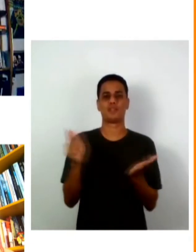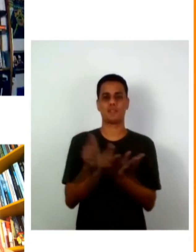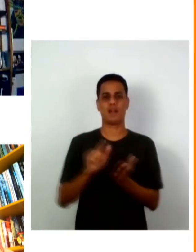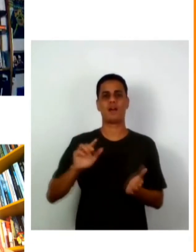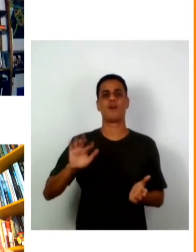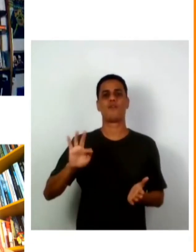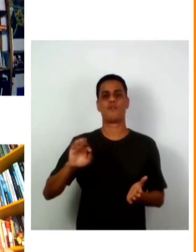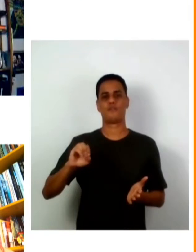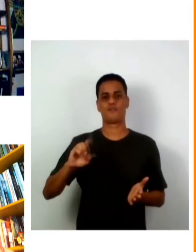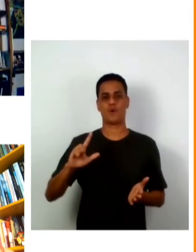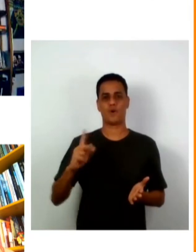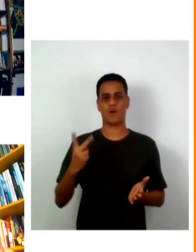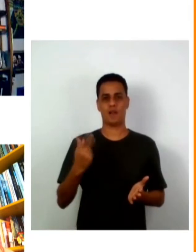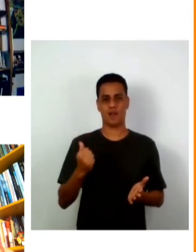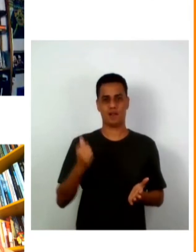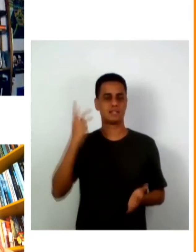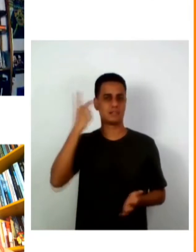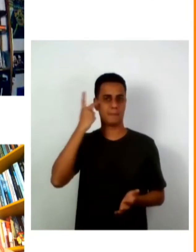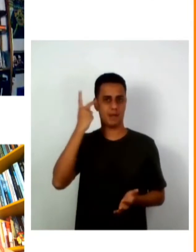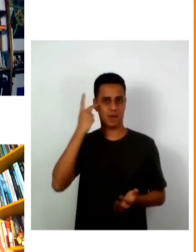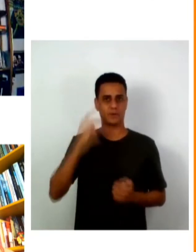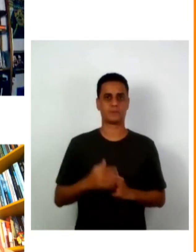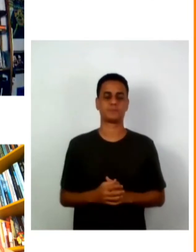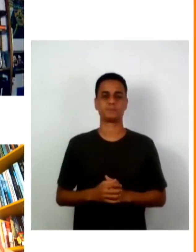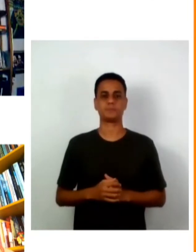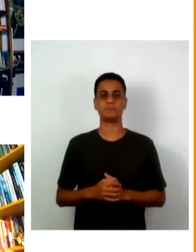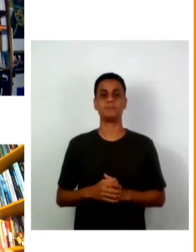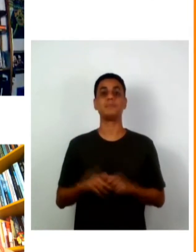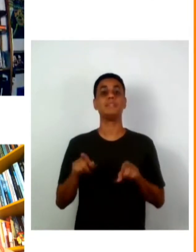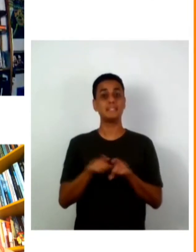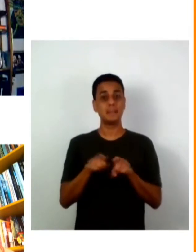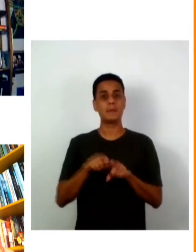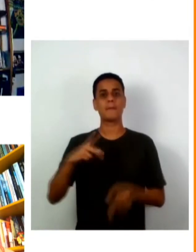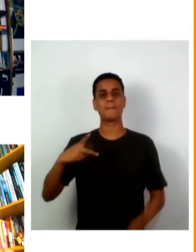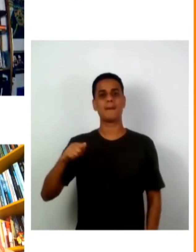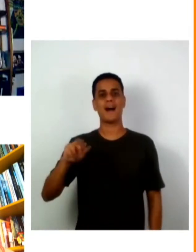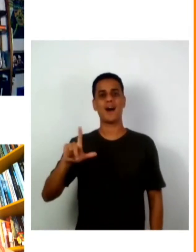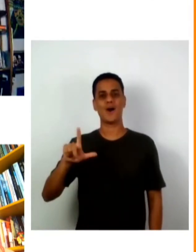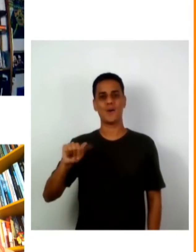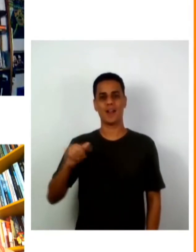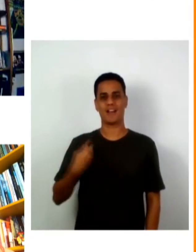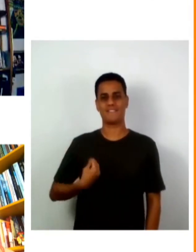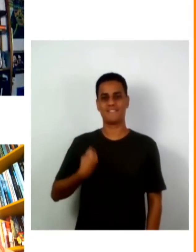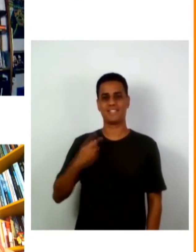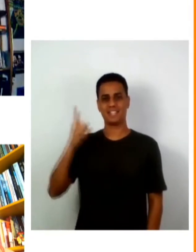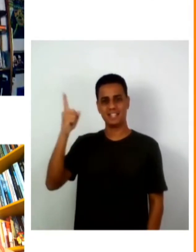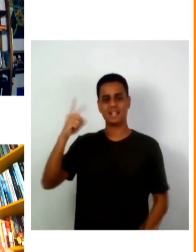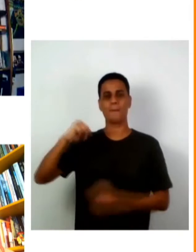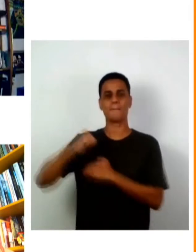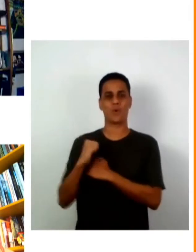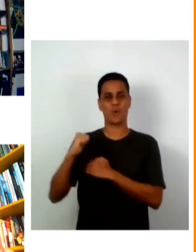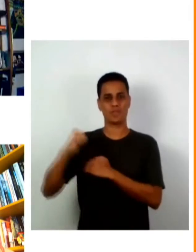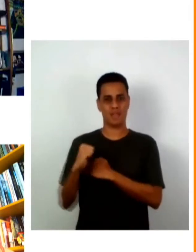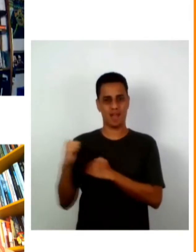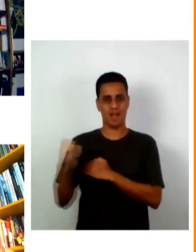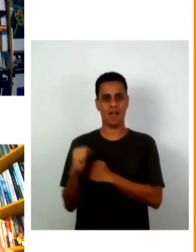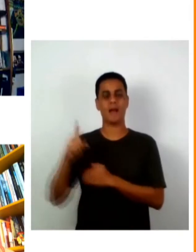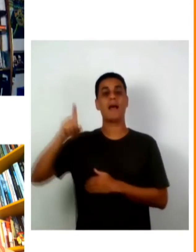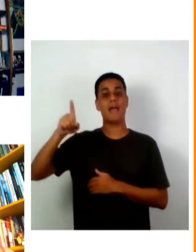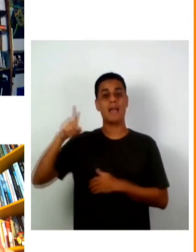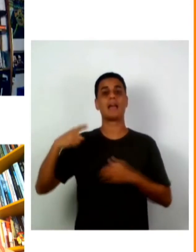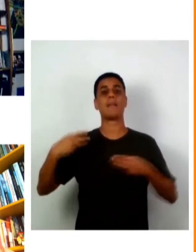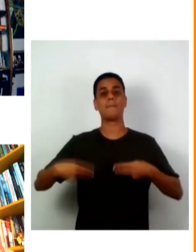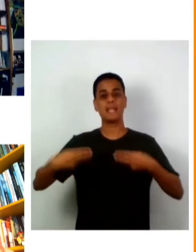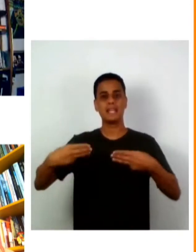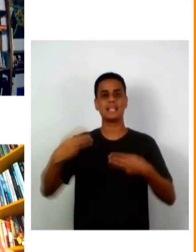colombiana, fala diretamente de Bogotá, foi a mais jovem ministra da Cultura na Colômbia, a